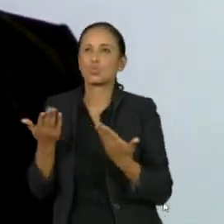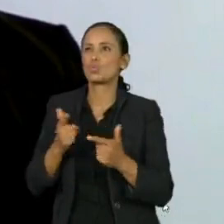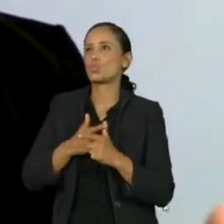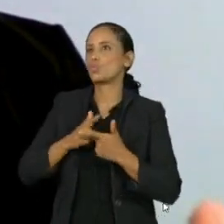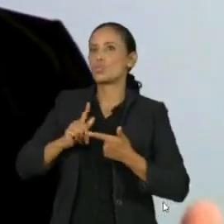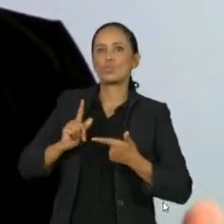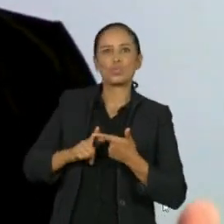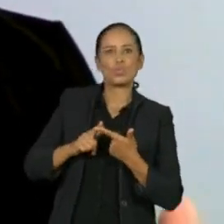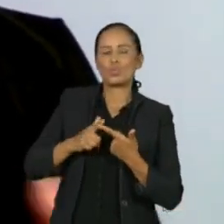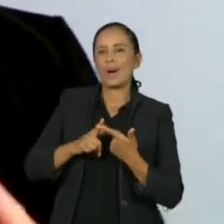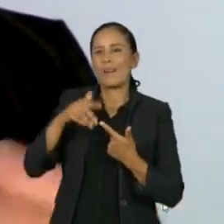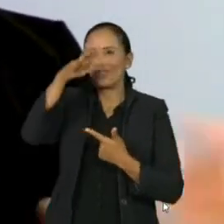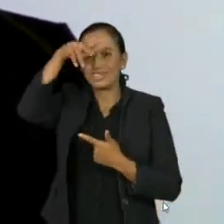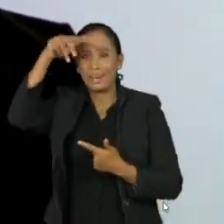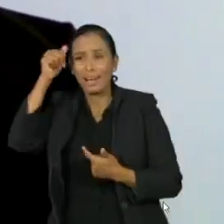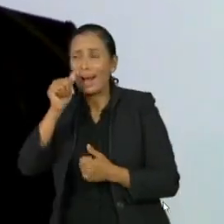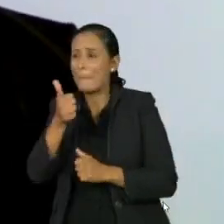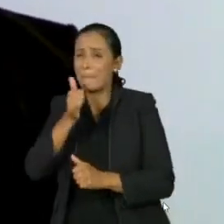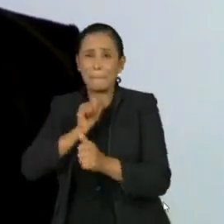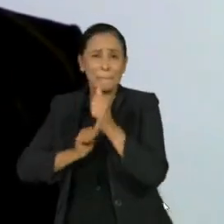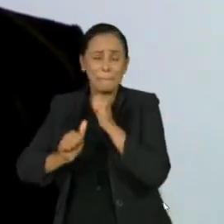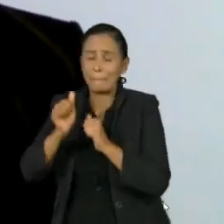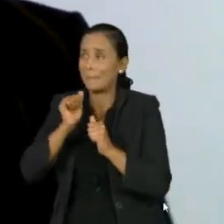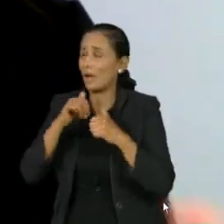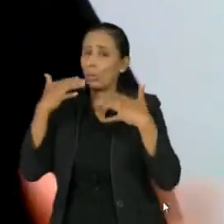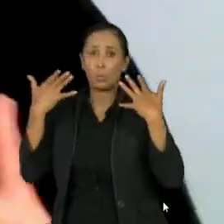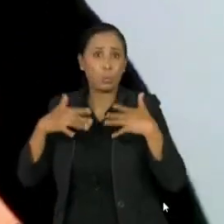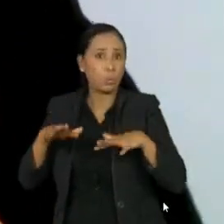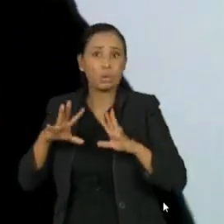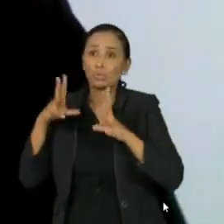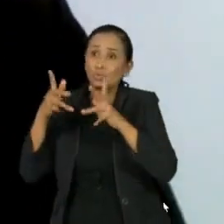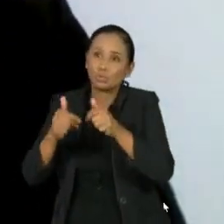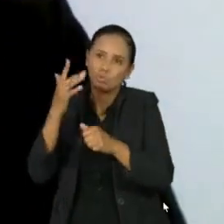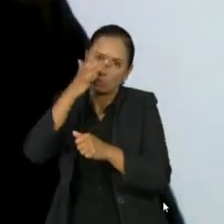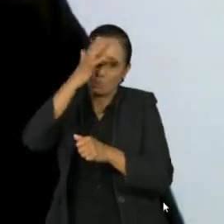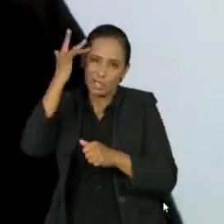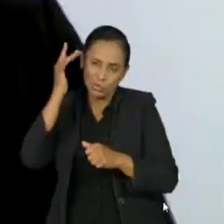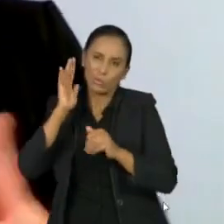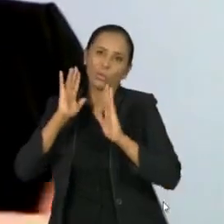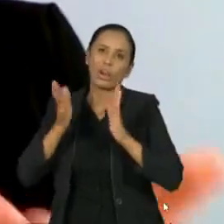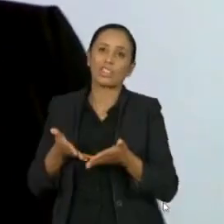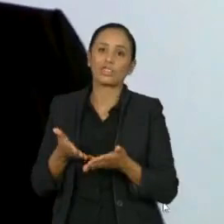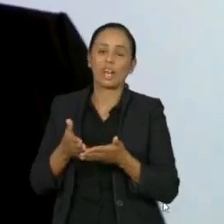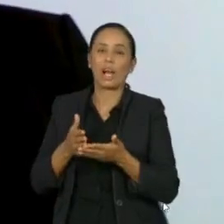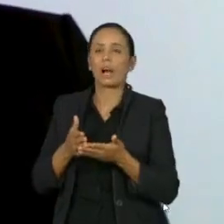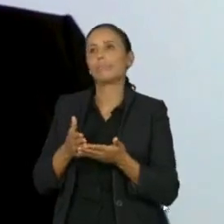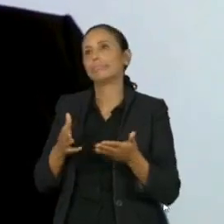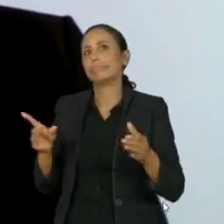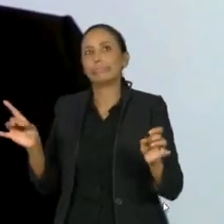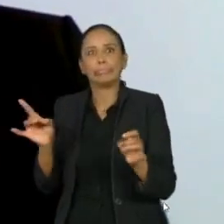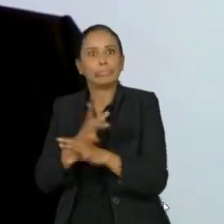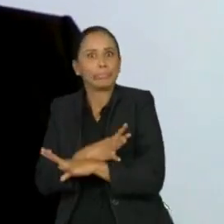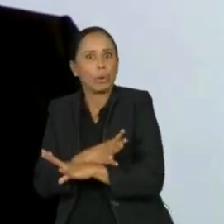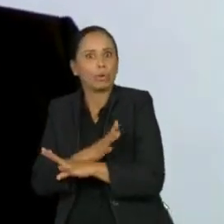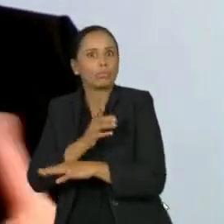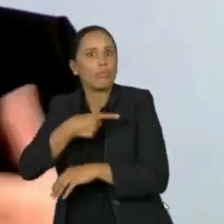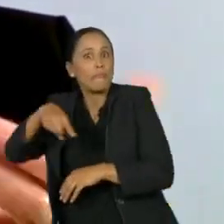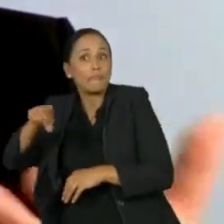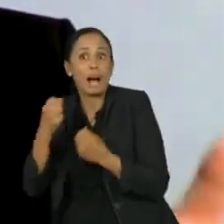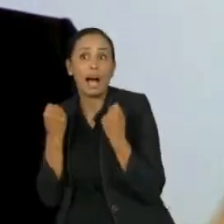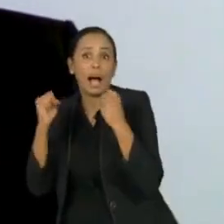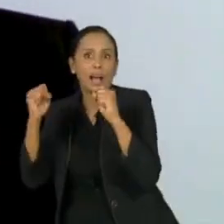açucaradas. Então, consequentemente, as pessoas gastam menos e as pessoas ingerem mais alimentos